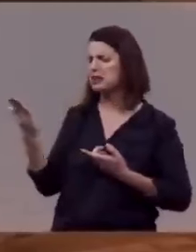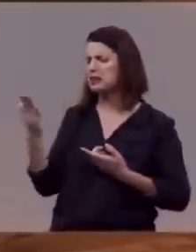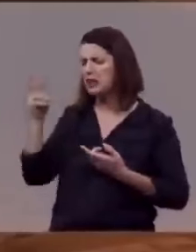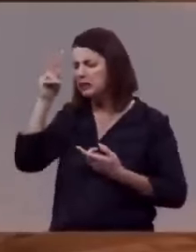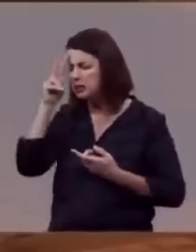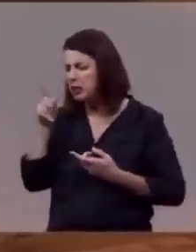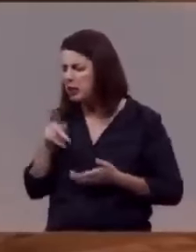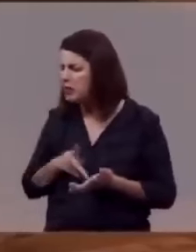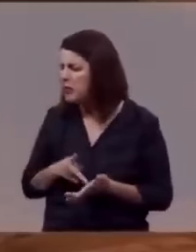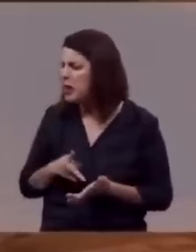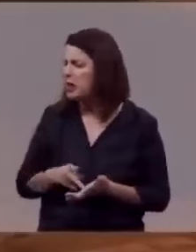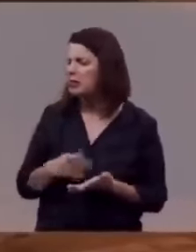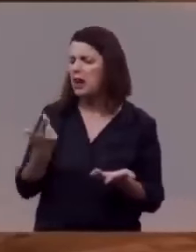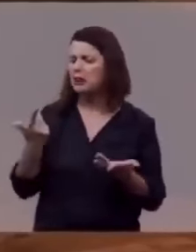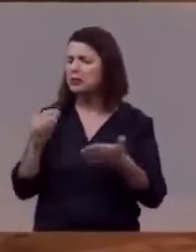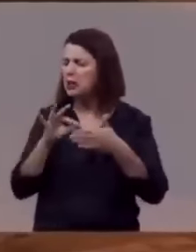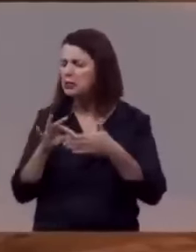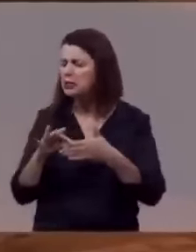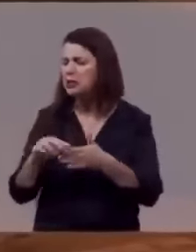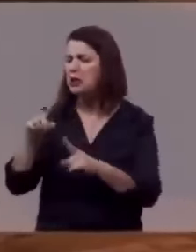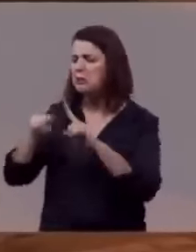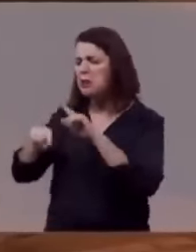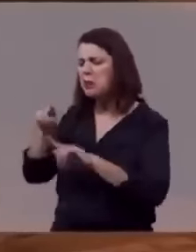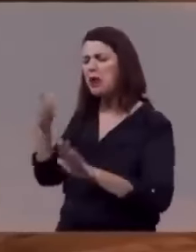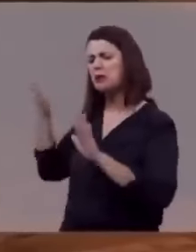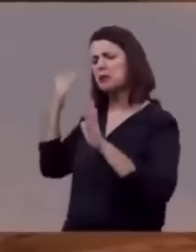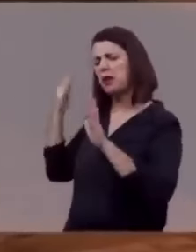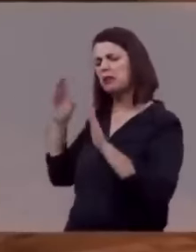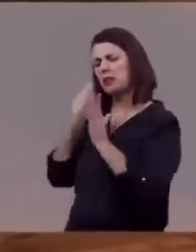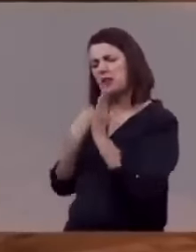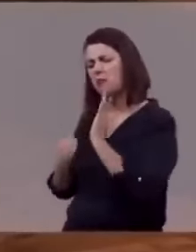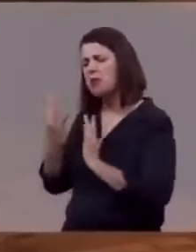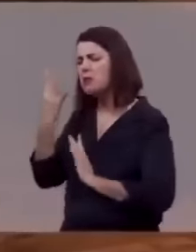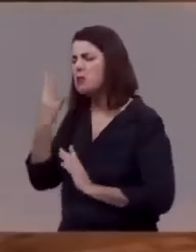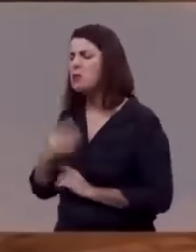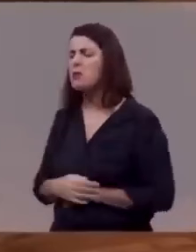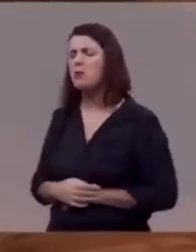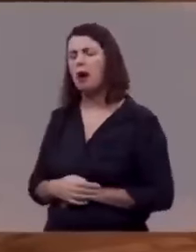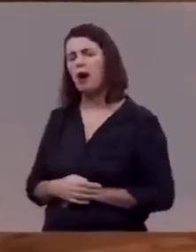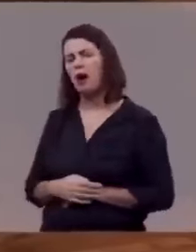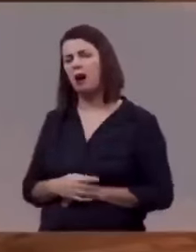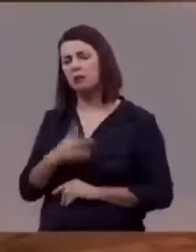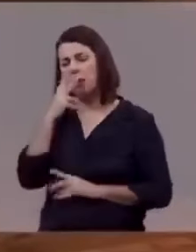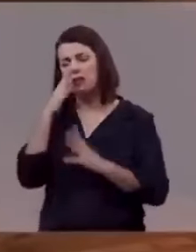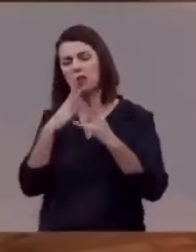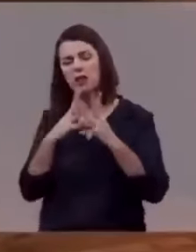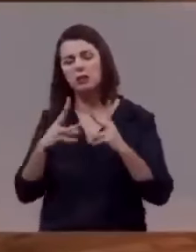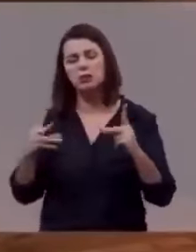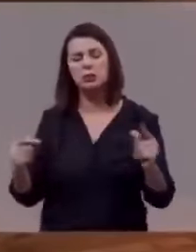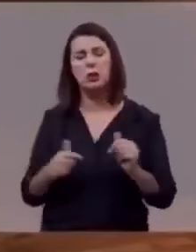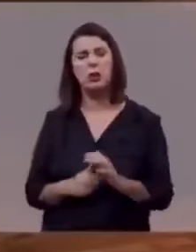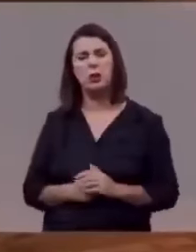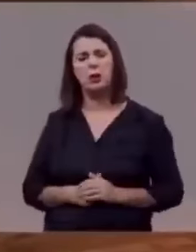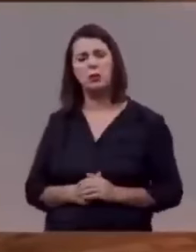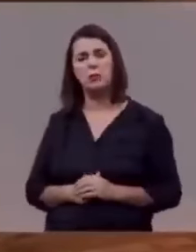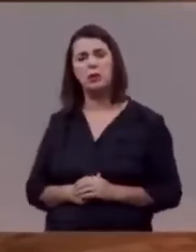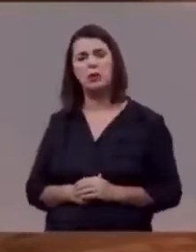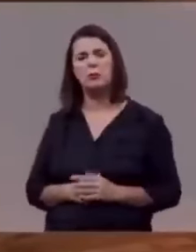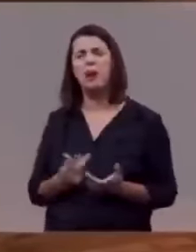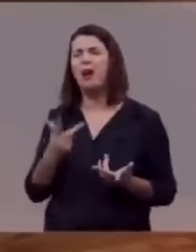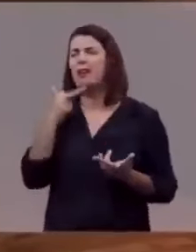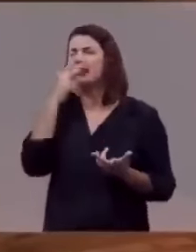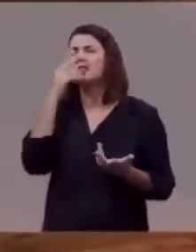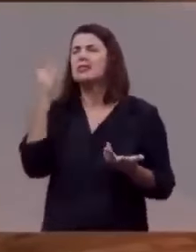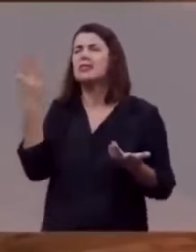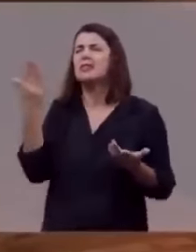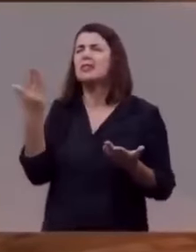fato sem rumo, parecia que a promessa que ele tinha escutado lá no capítulo 4, verso 1, sobe para aqui, eu te mostrei as coisas que devem acontecer, parece